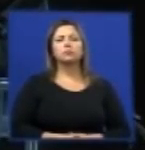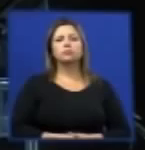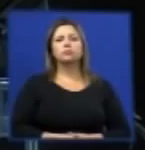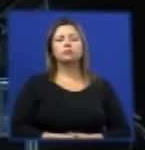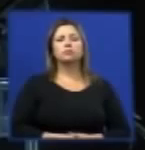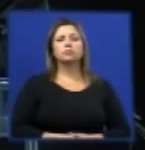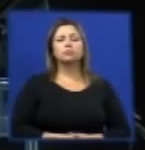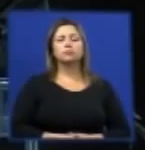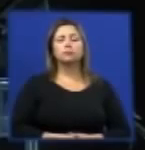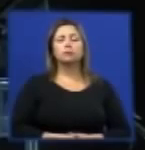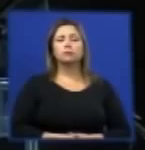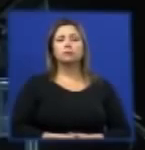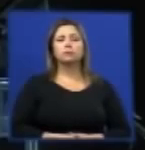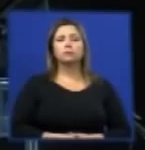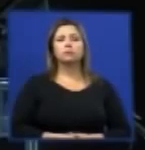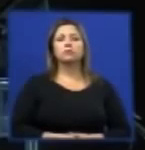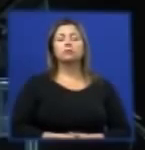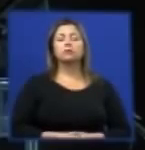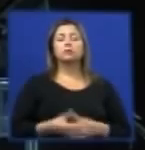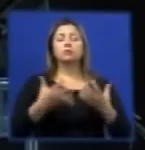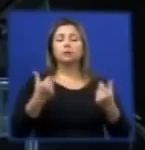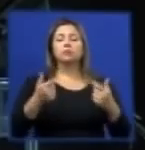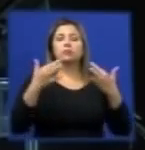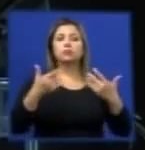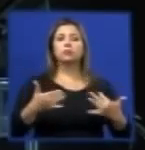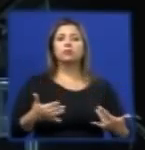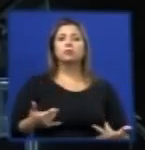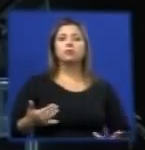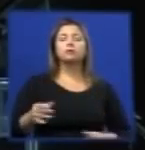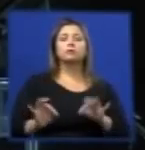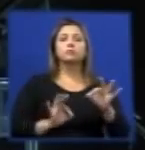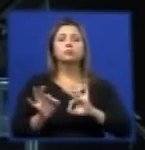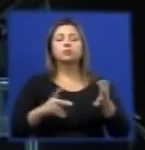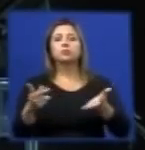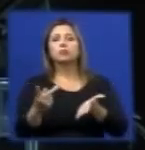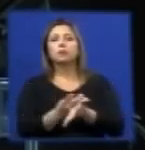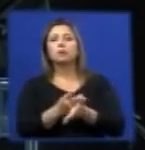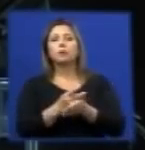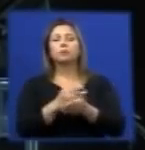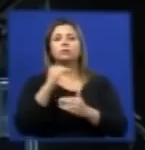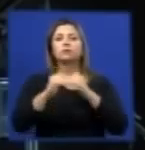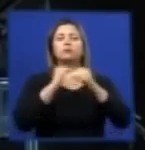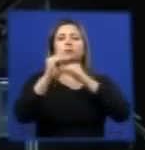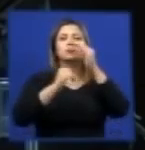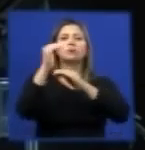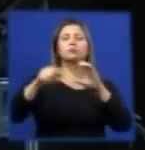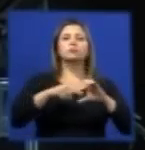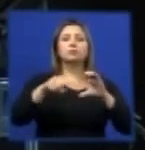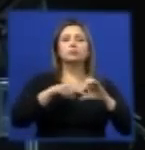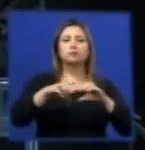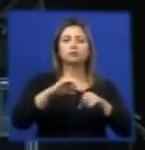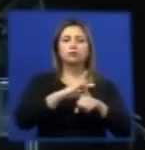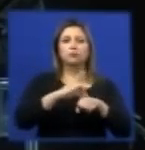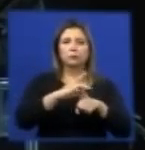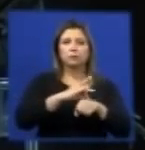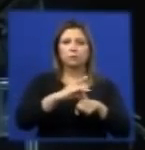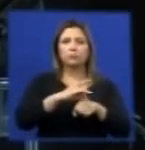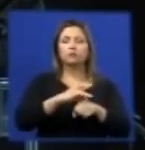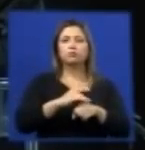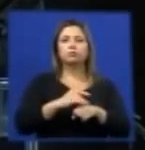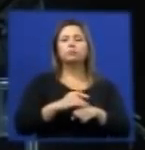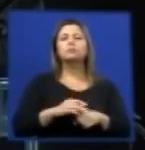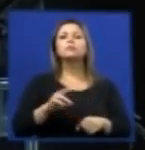Nós vamos falar, então, do coprocessamento de pneus, e vamos falar um pouco também do ciclo de vida, e analisarmos os riscos e as